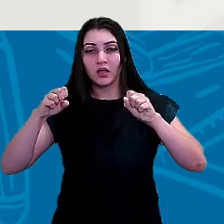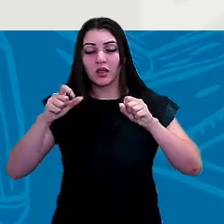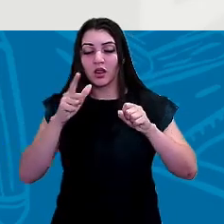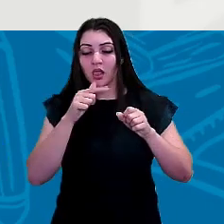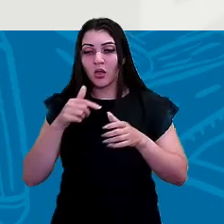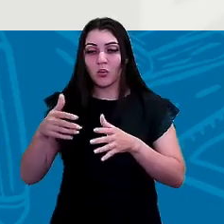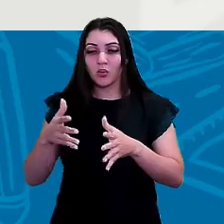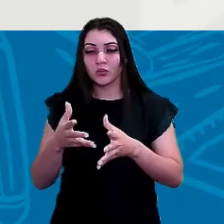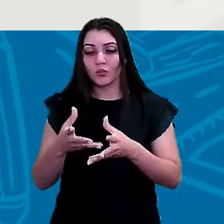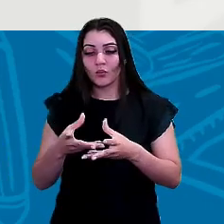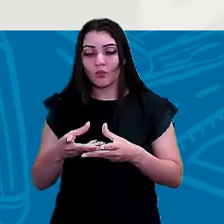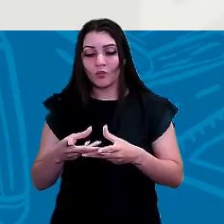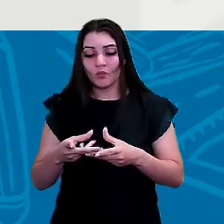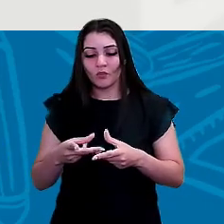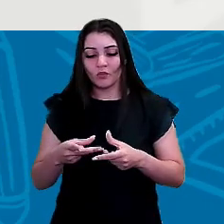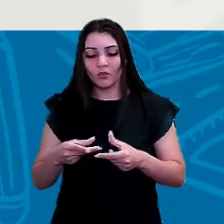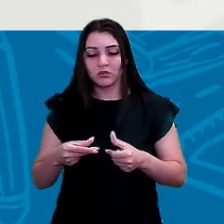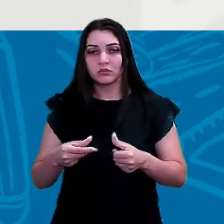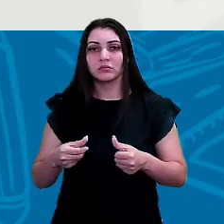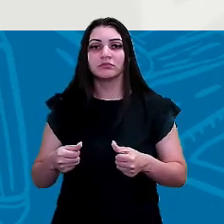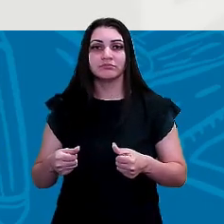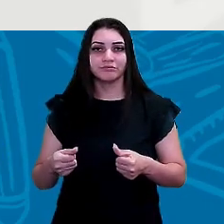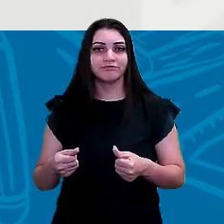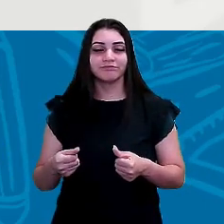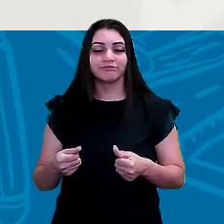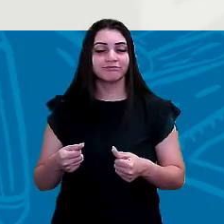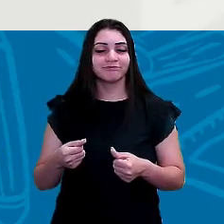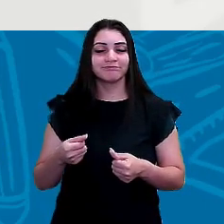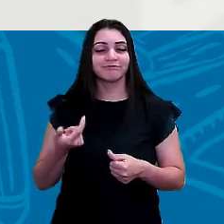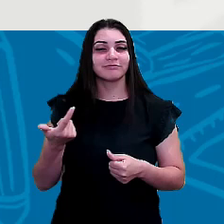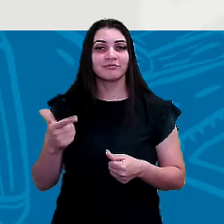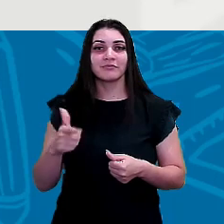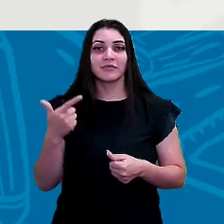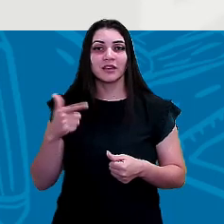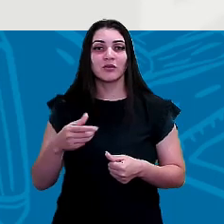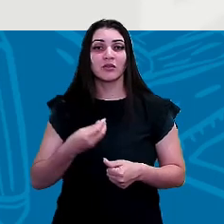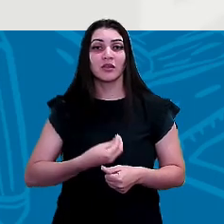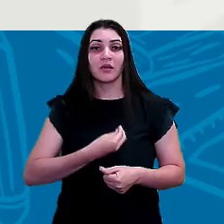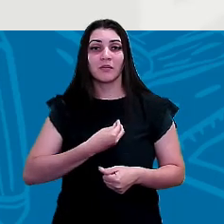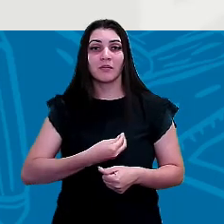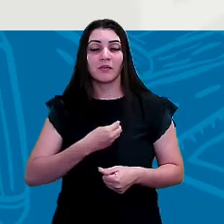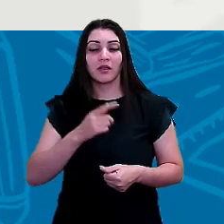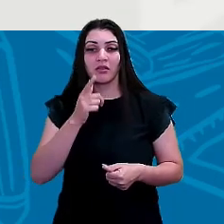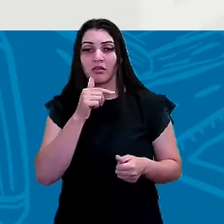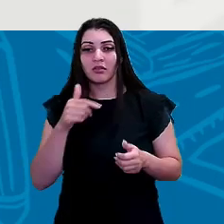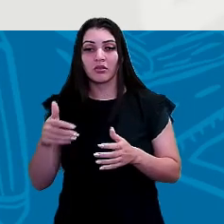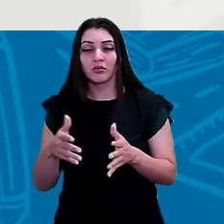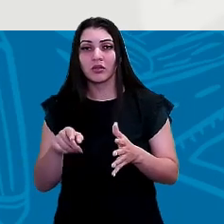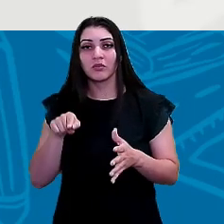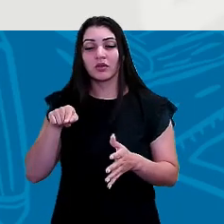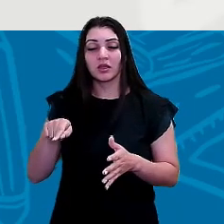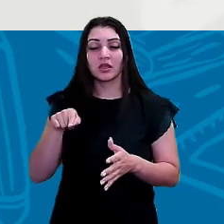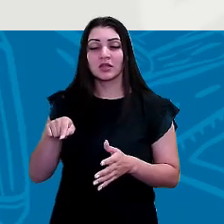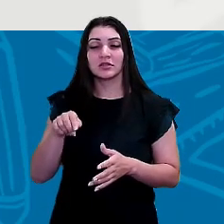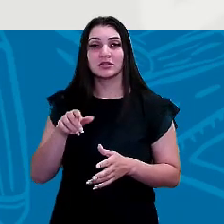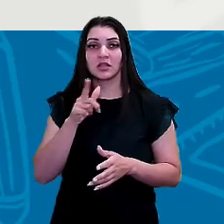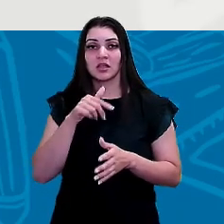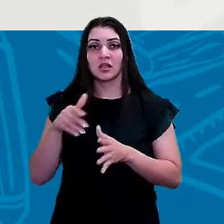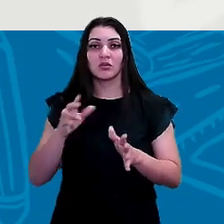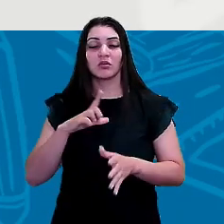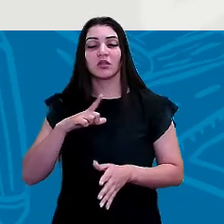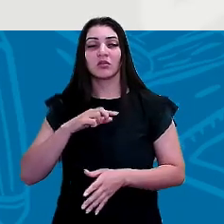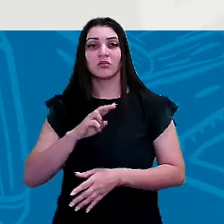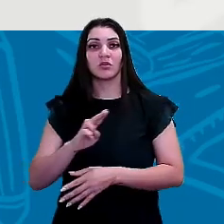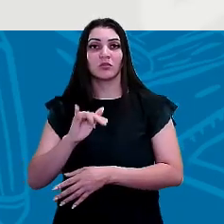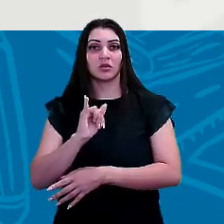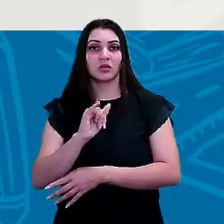fica o leito fica seco então você não tem mais a presença do rio então esses rios são chamados intermitentes então quando chove